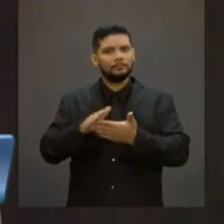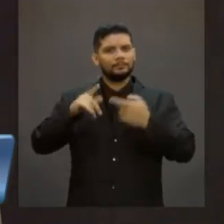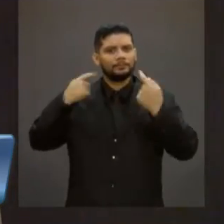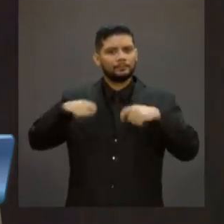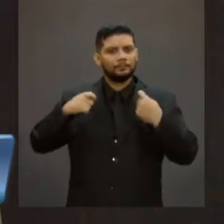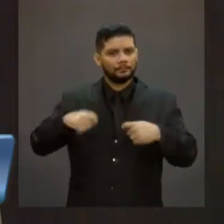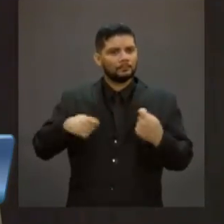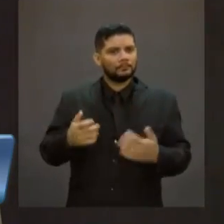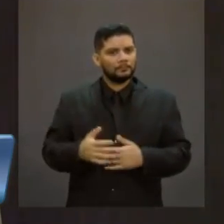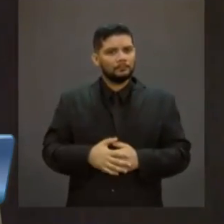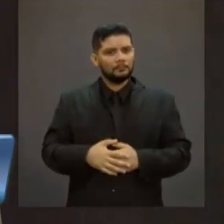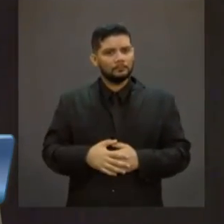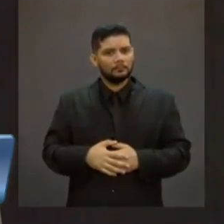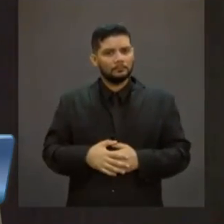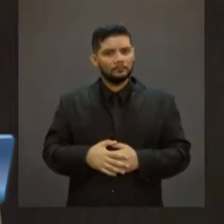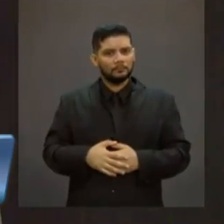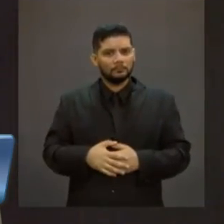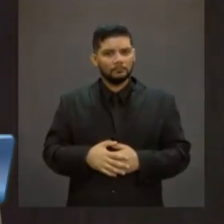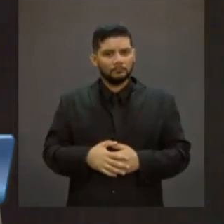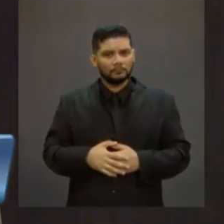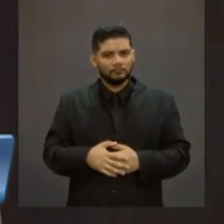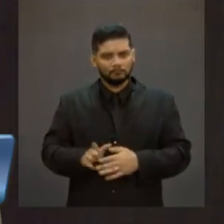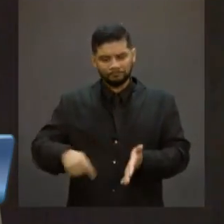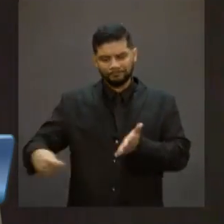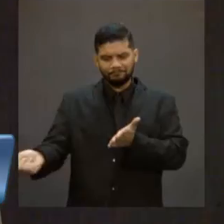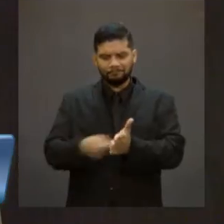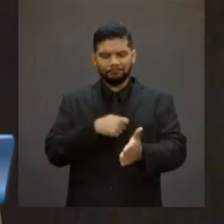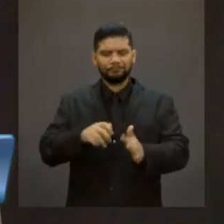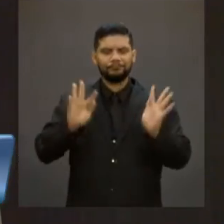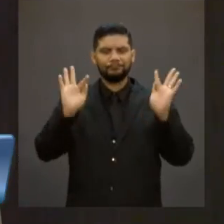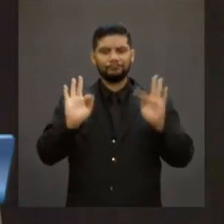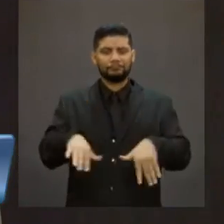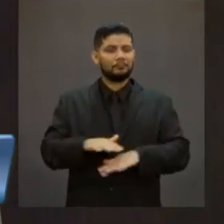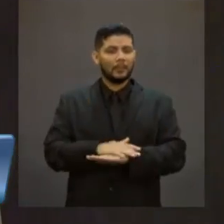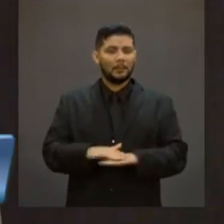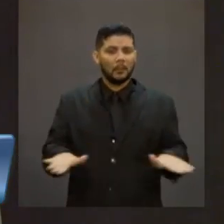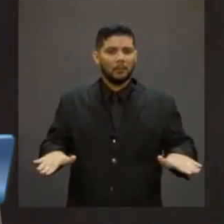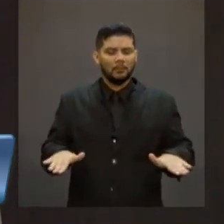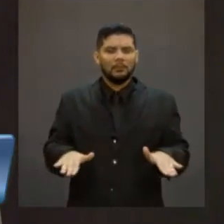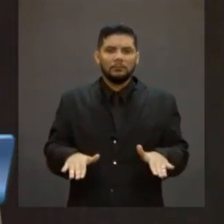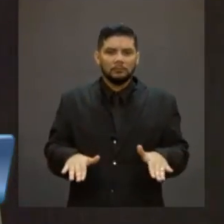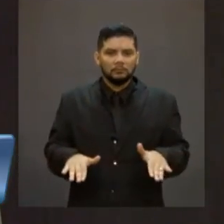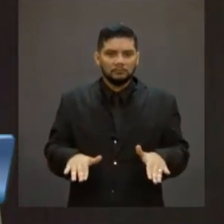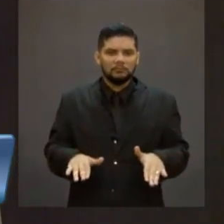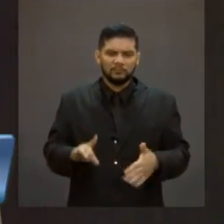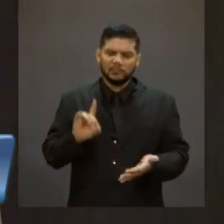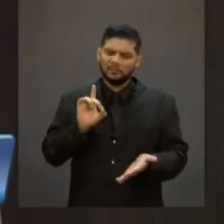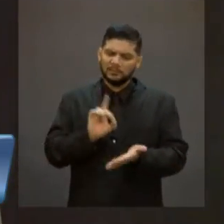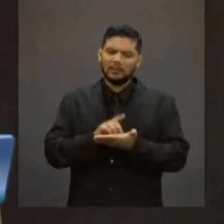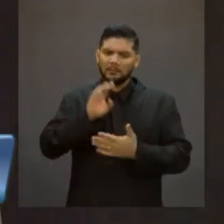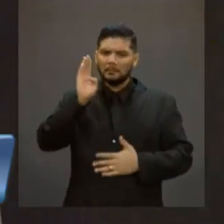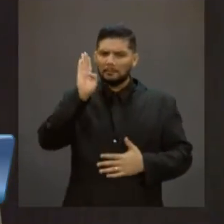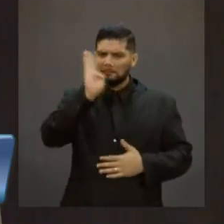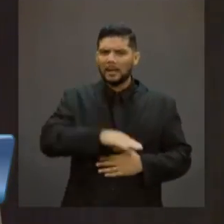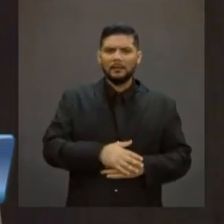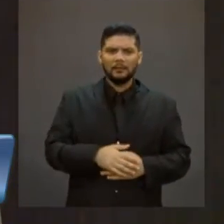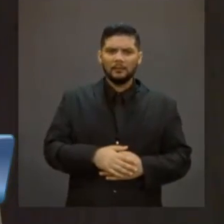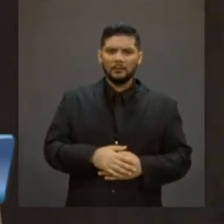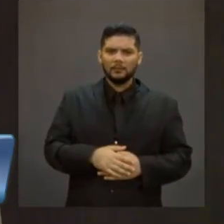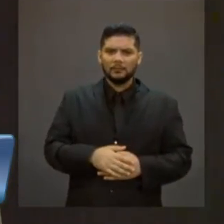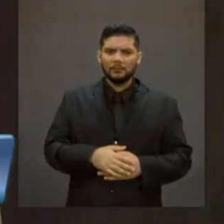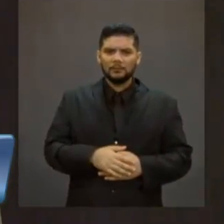para acessar seus direitos. Ter acabado numa canetada com o Serviço Social Previdenciário é criminoso, é